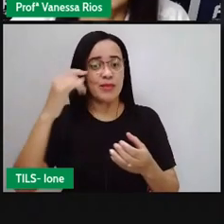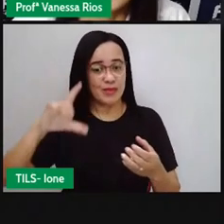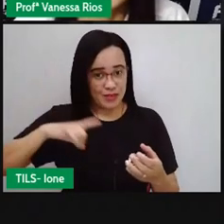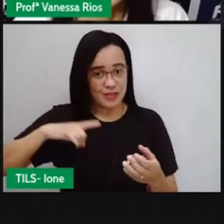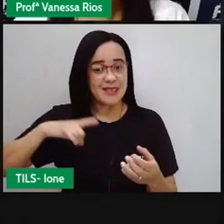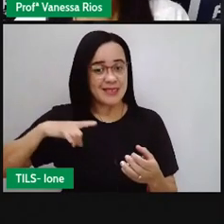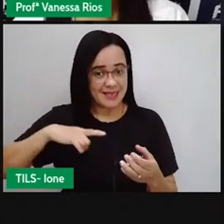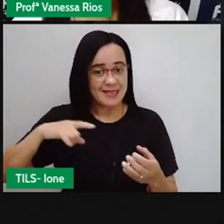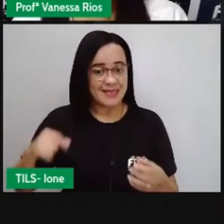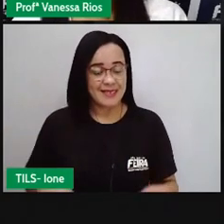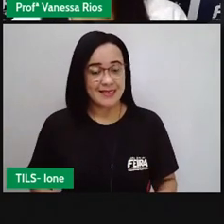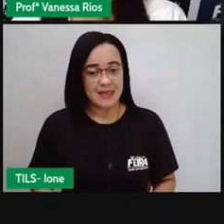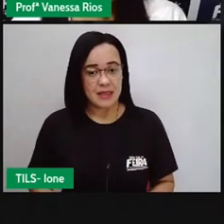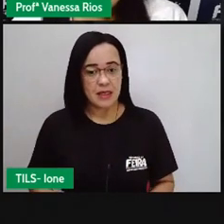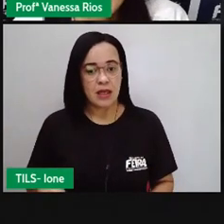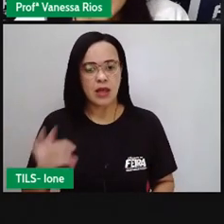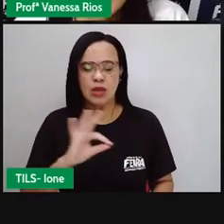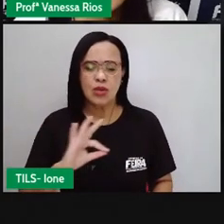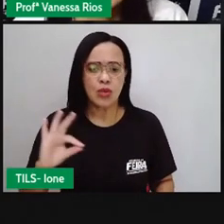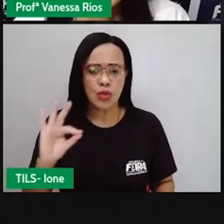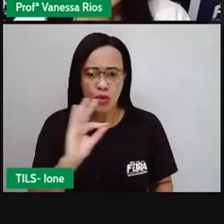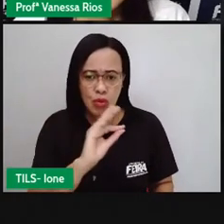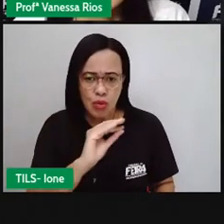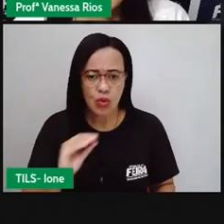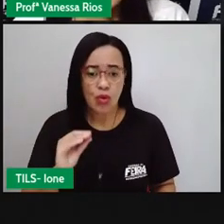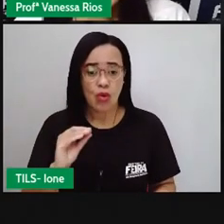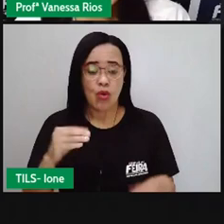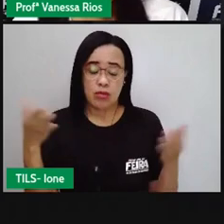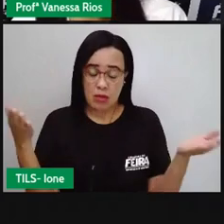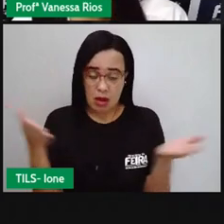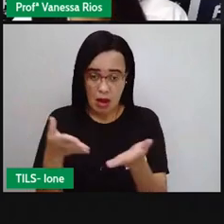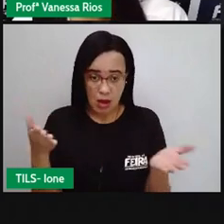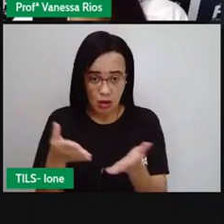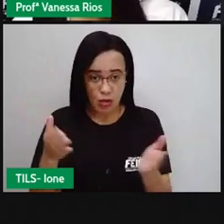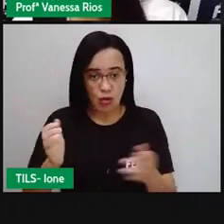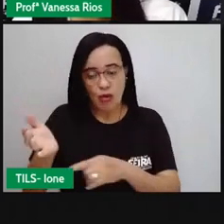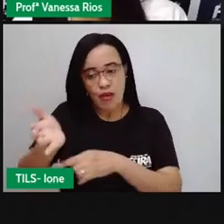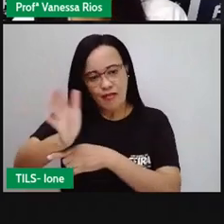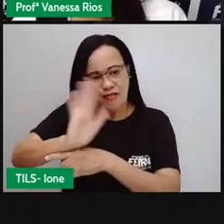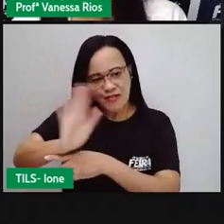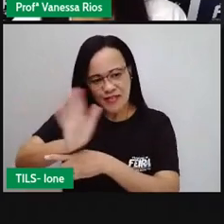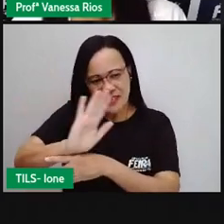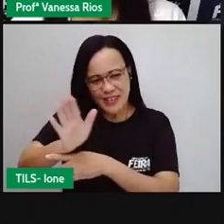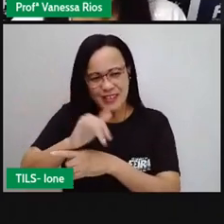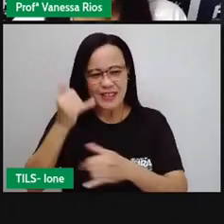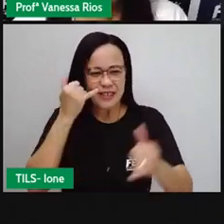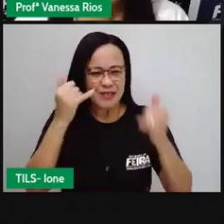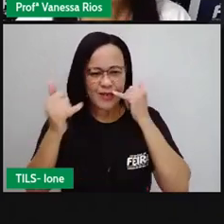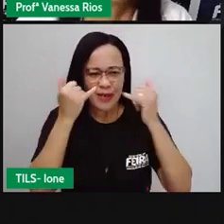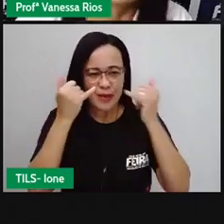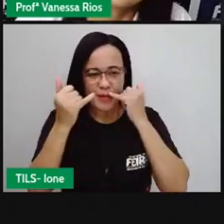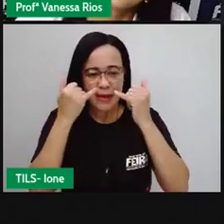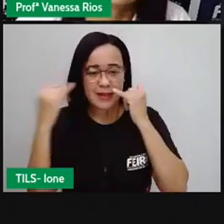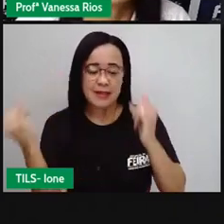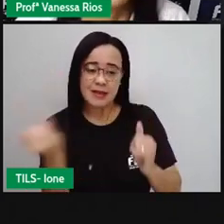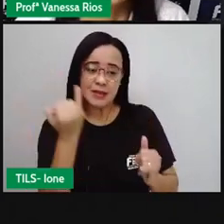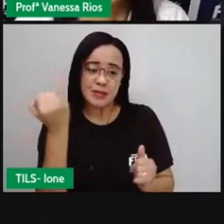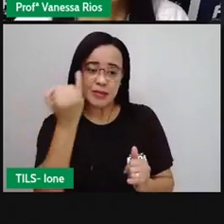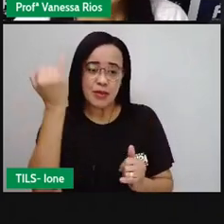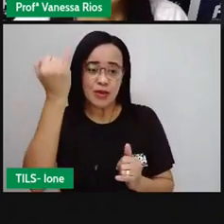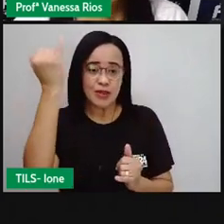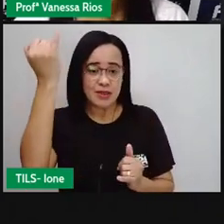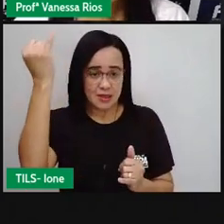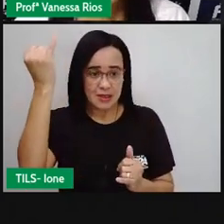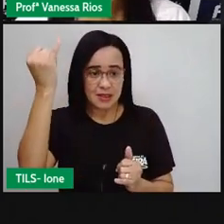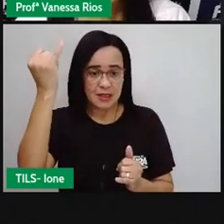E aí, nós vamos assistir a um vídeo, né? Com algumas informações importantes, mostrando aí o caminho do